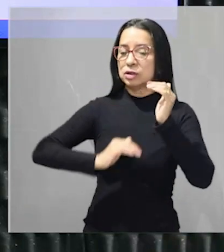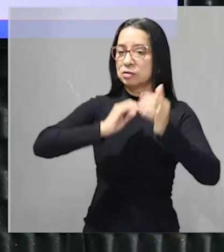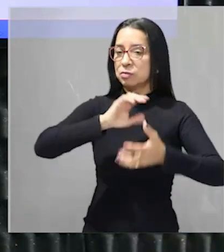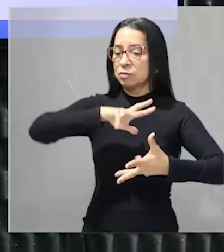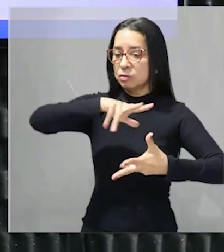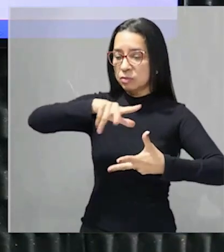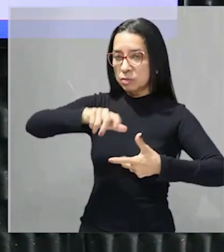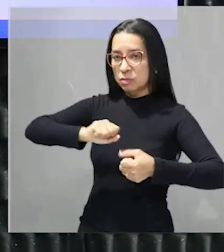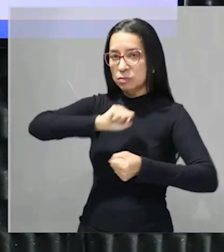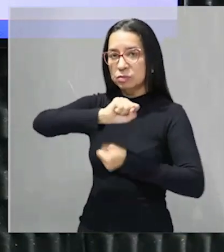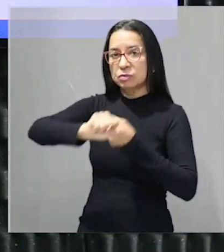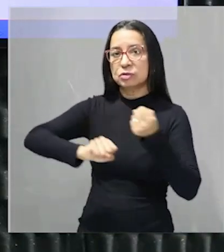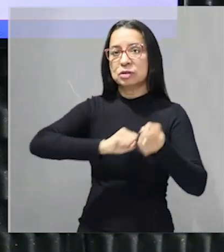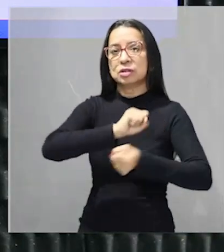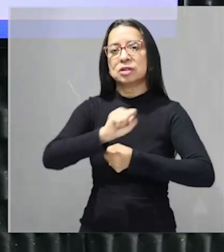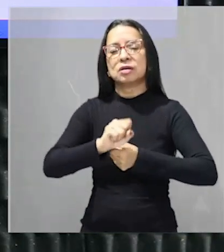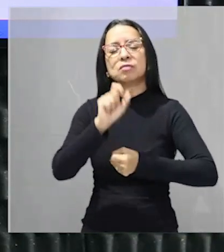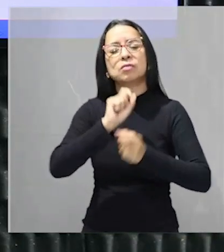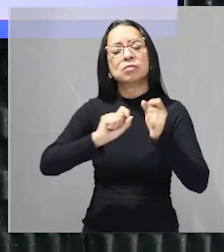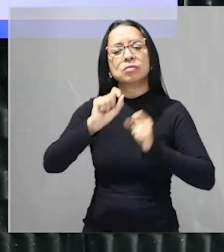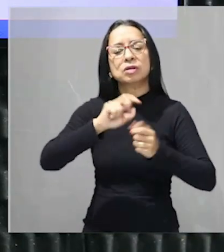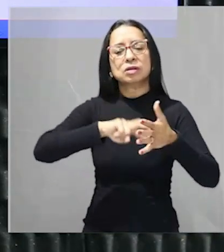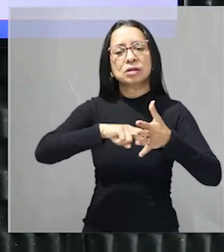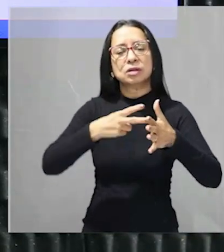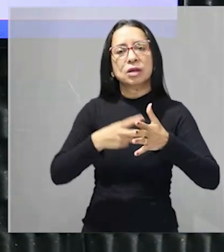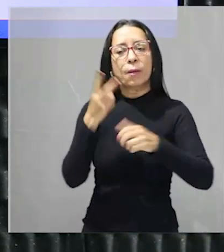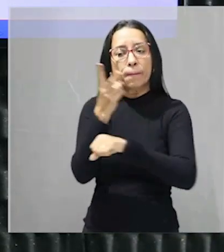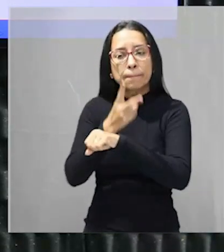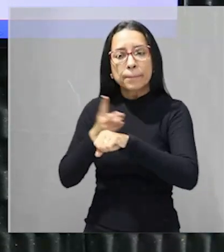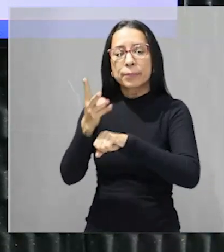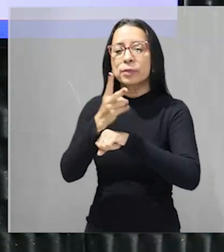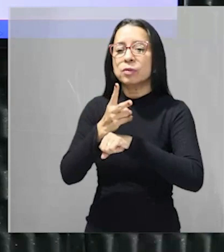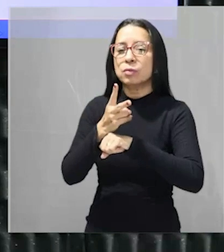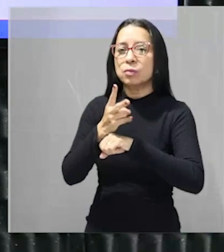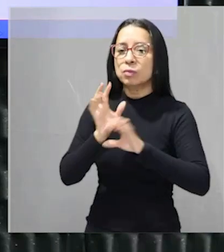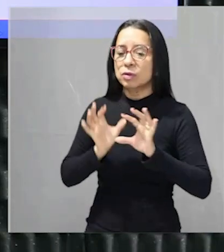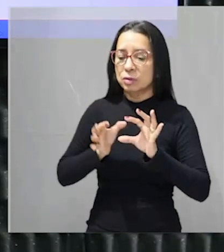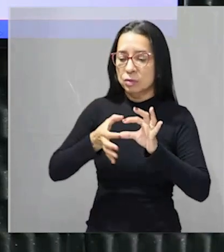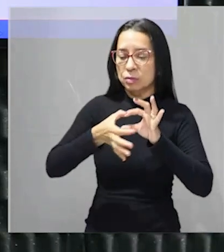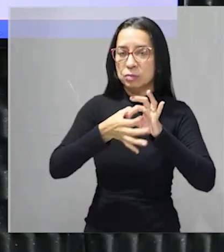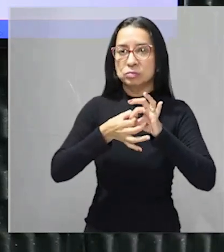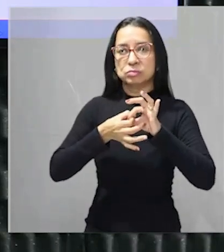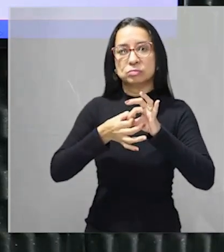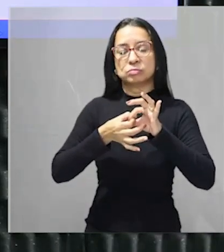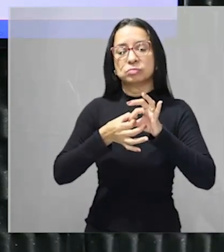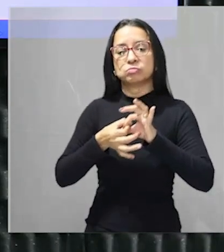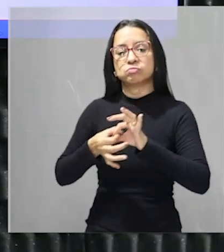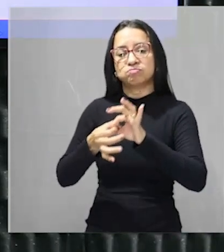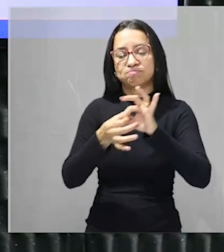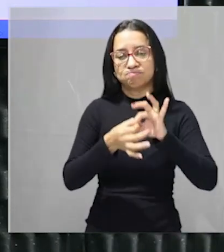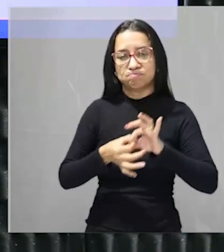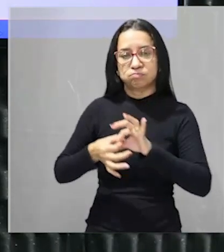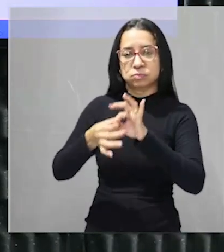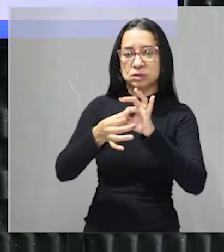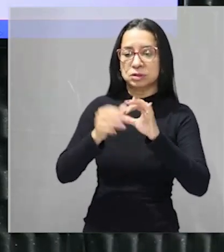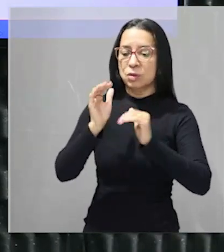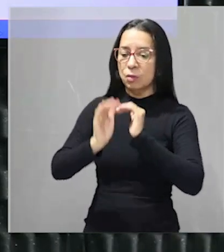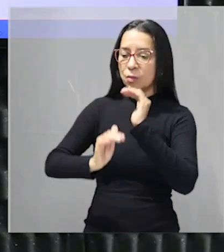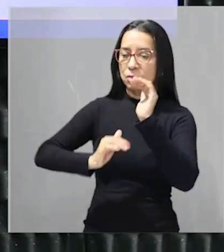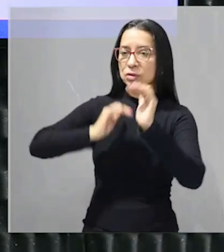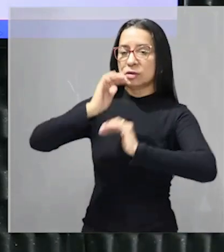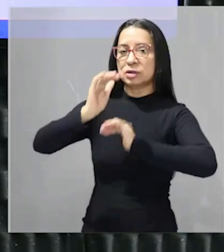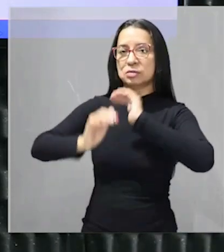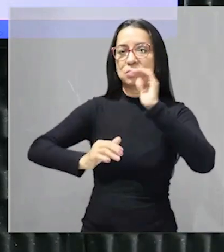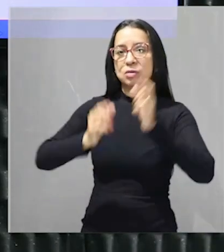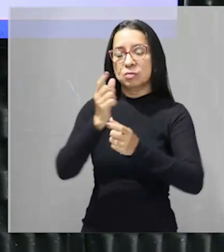sustentável é aquele desenvolvimento que busca conciliar anota aí busca conciliar o crescimento